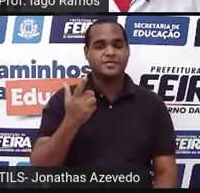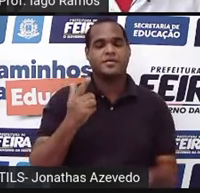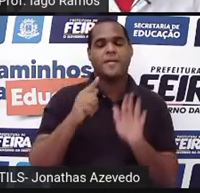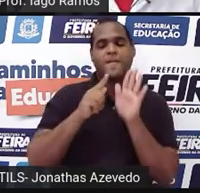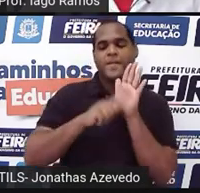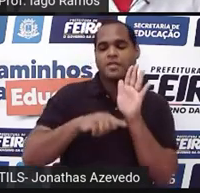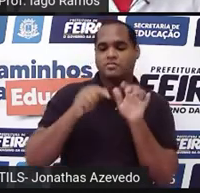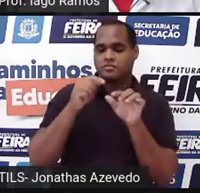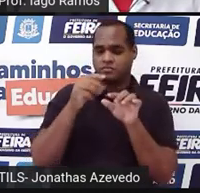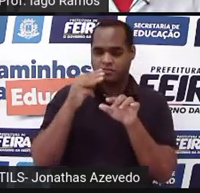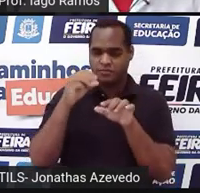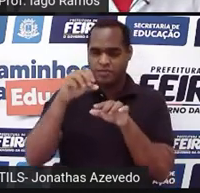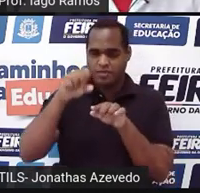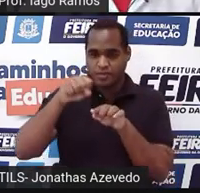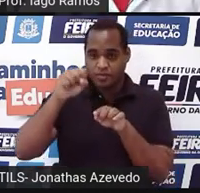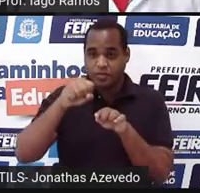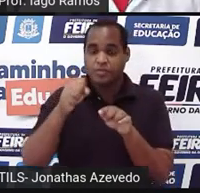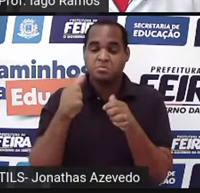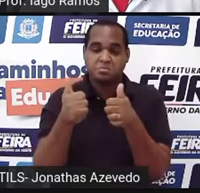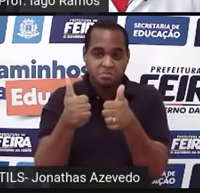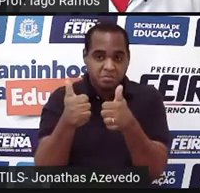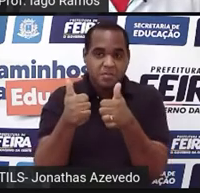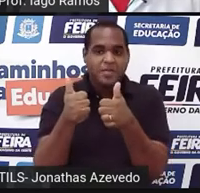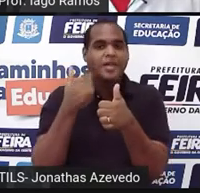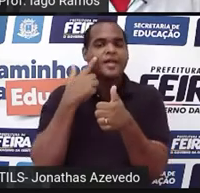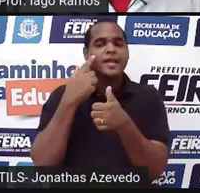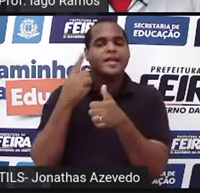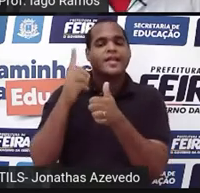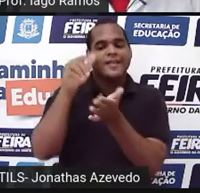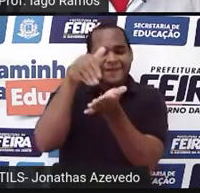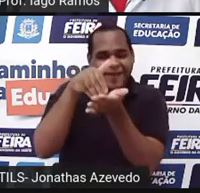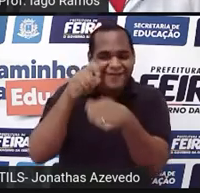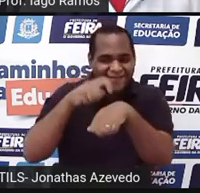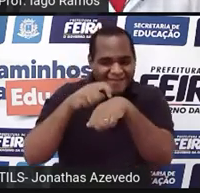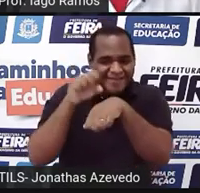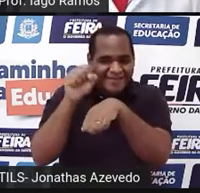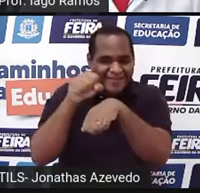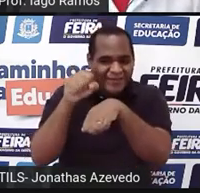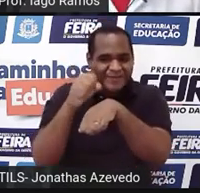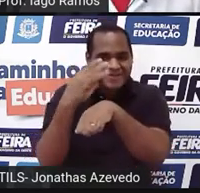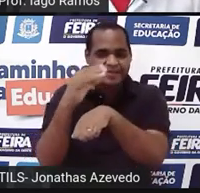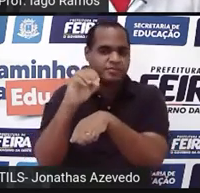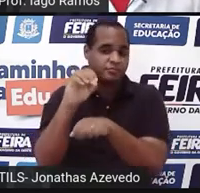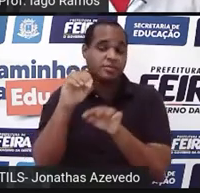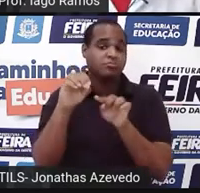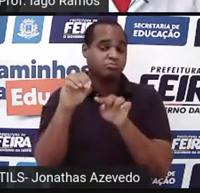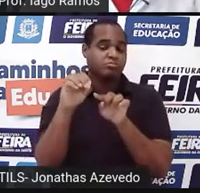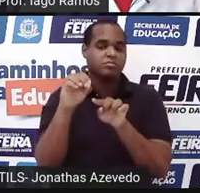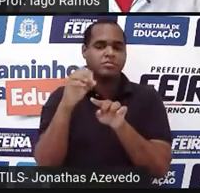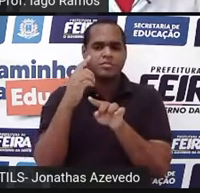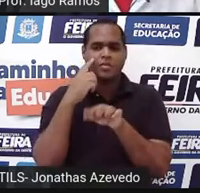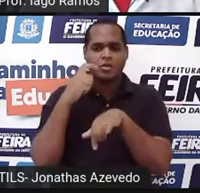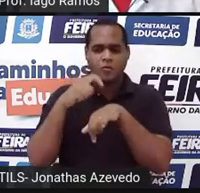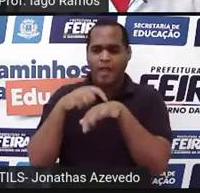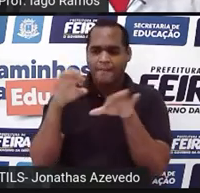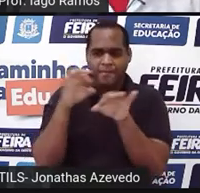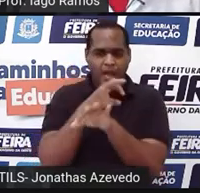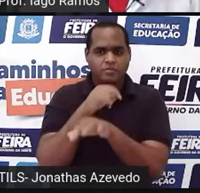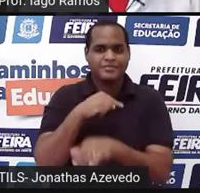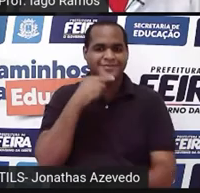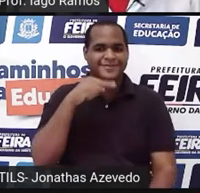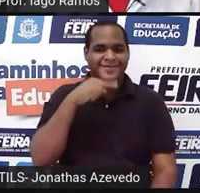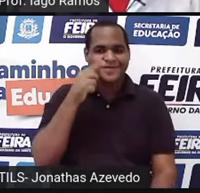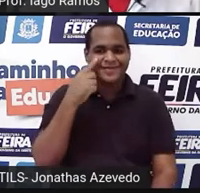menos dos 30 segundos, fez ali no último segundo dos 30, não tinha terminado,